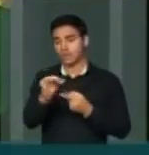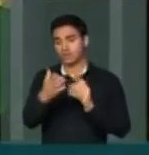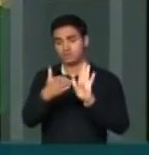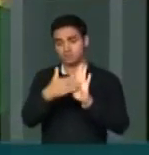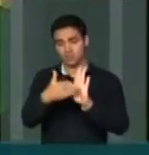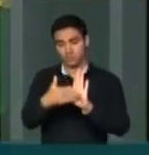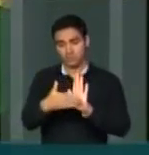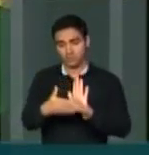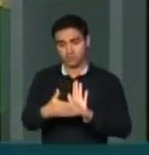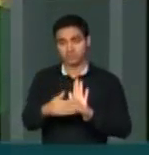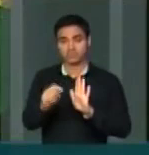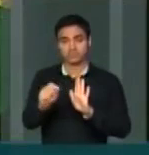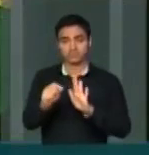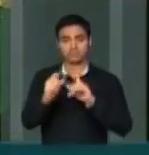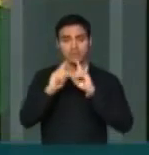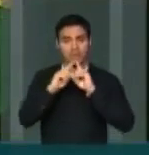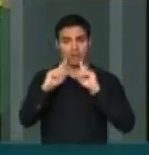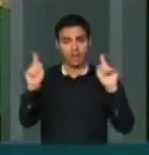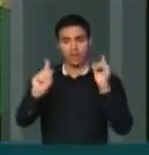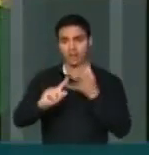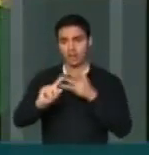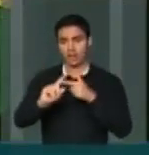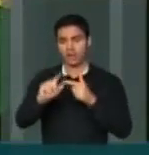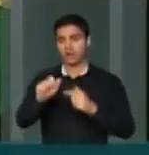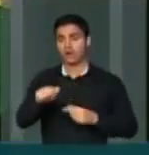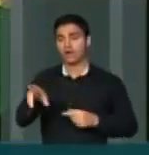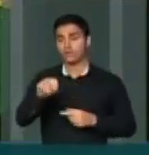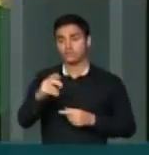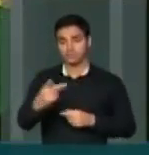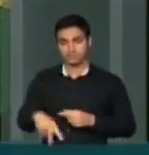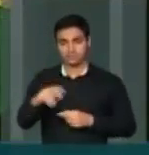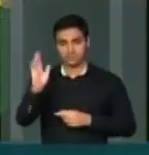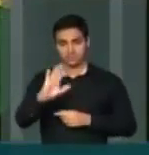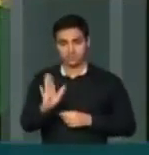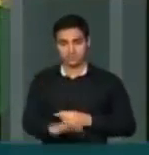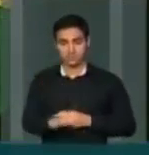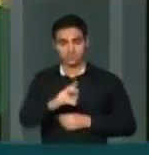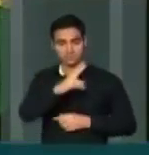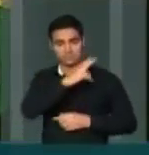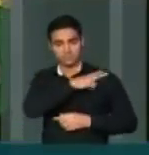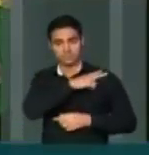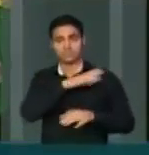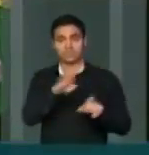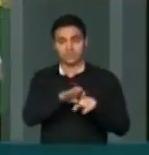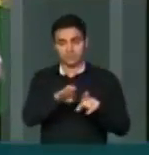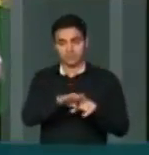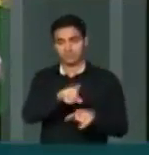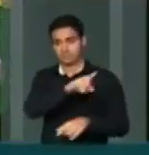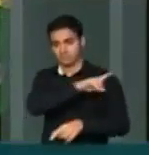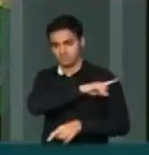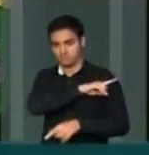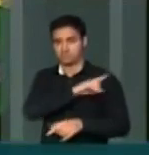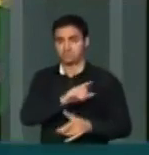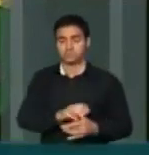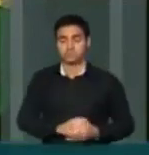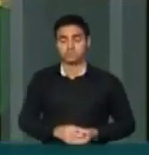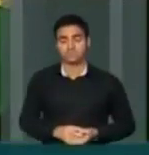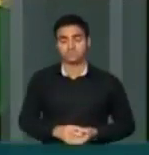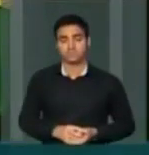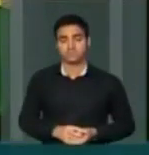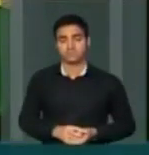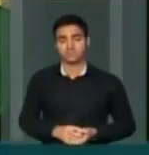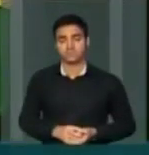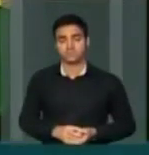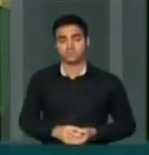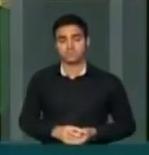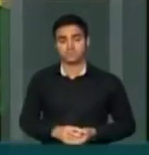propostas, reivindicações dos estudantes brasileiros do ensino fundamental e do ensino médio. A gente